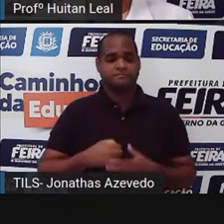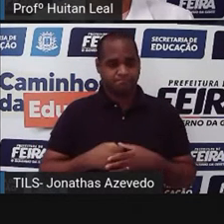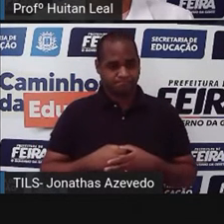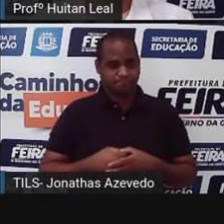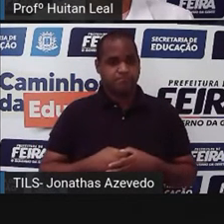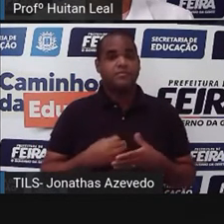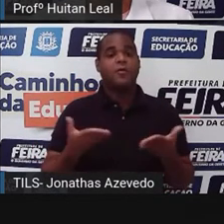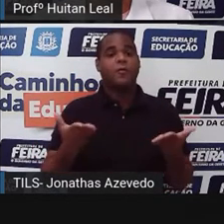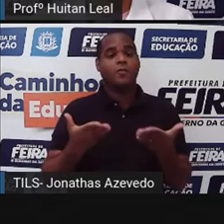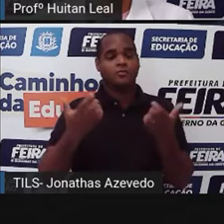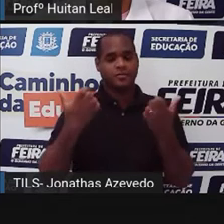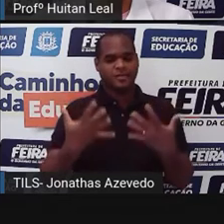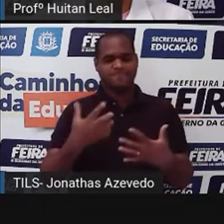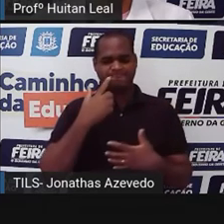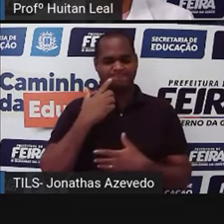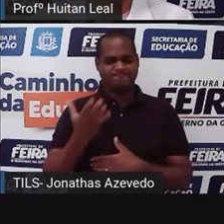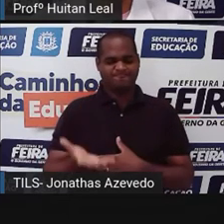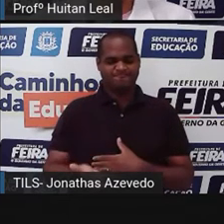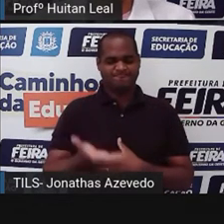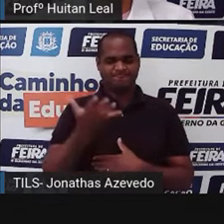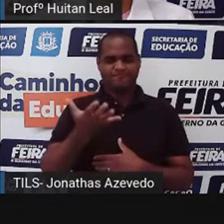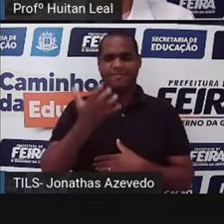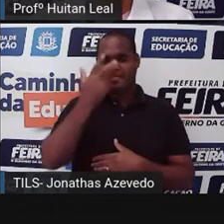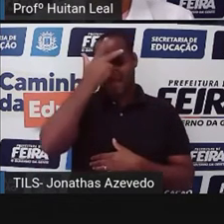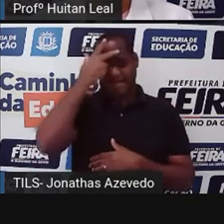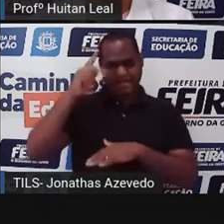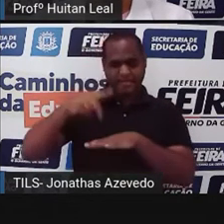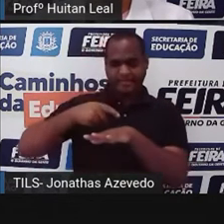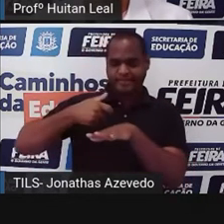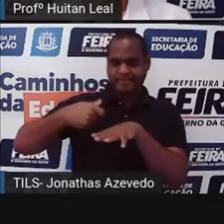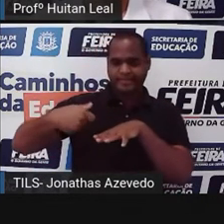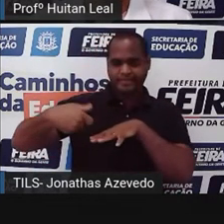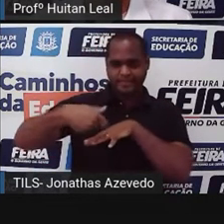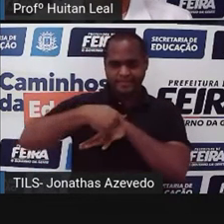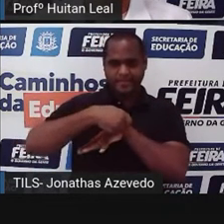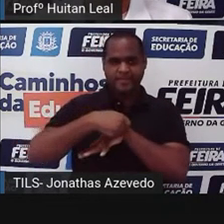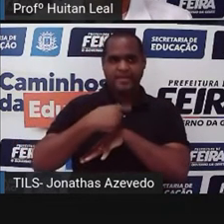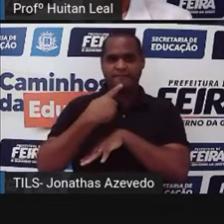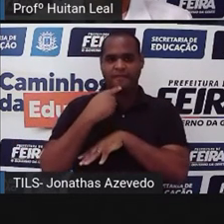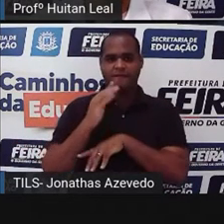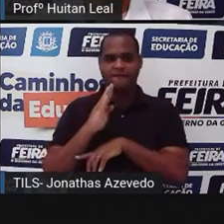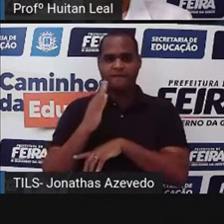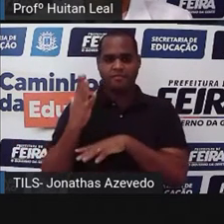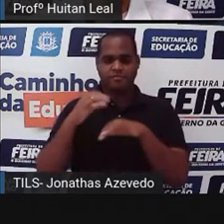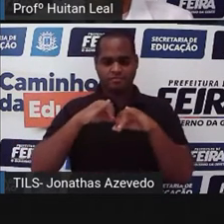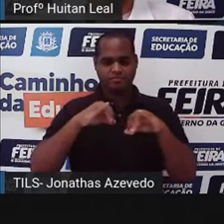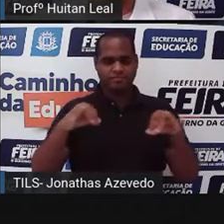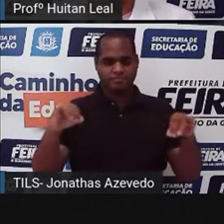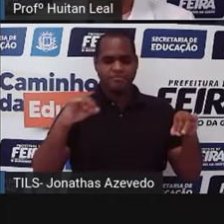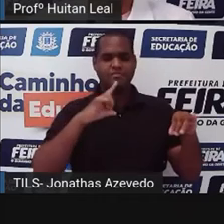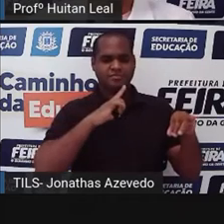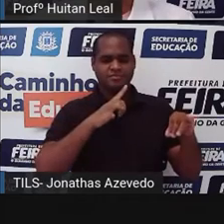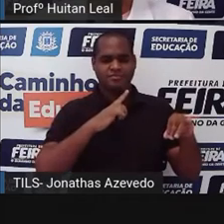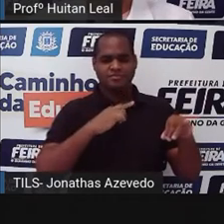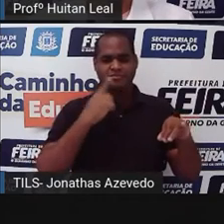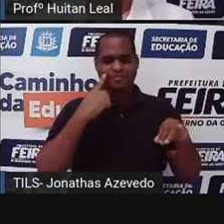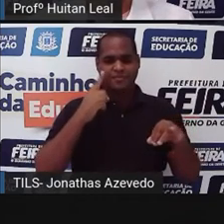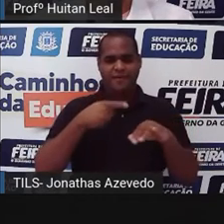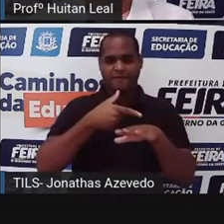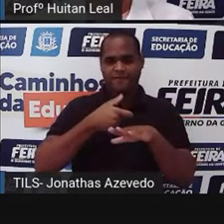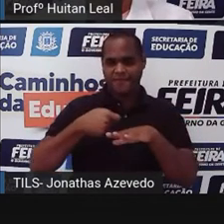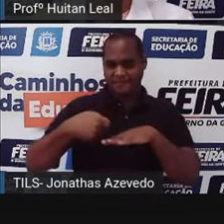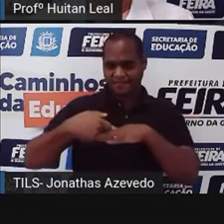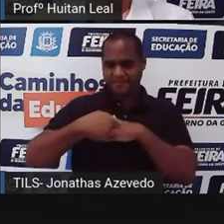vê difundido de forma exagerada, que são as fake news. Uma notícia, quando ela é falsa, ela é o que a gente chama de fake